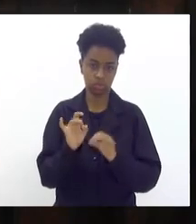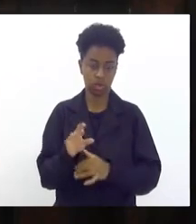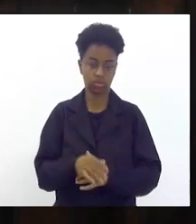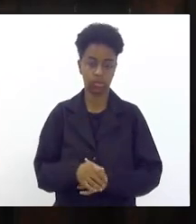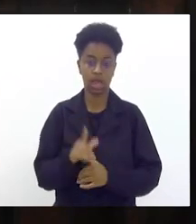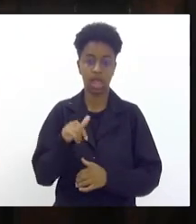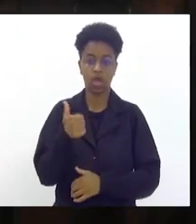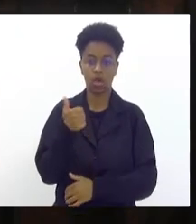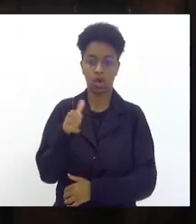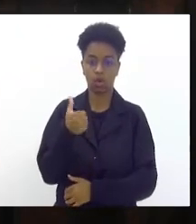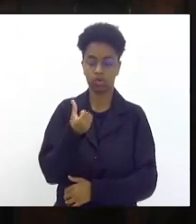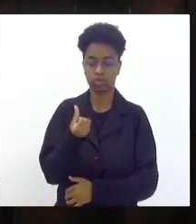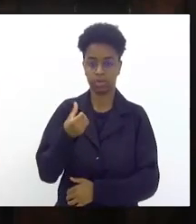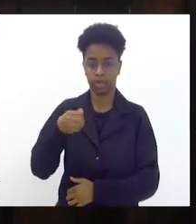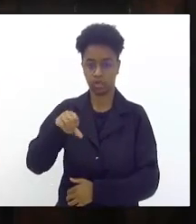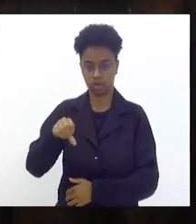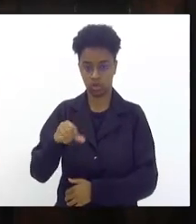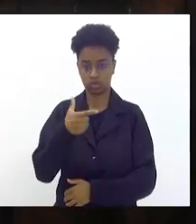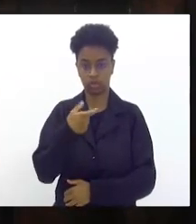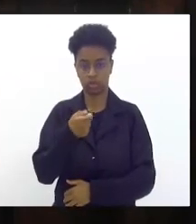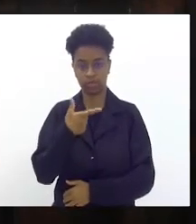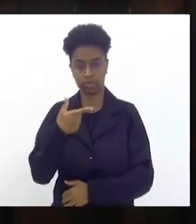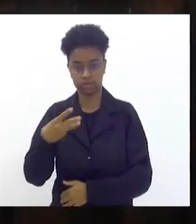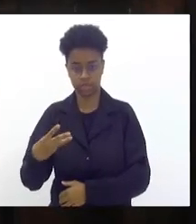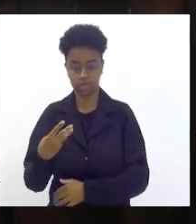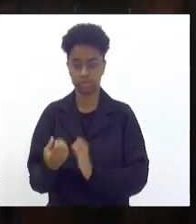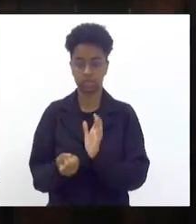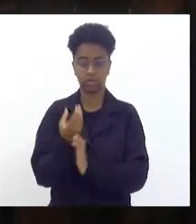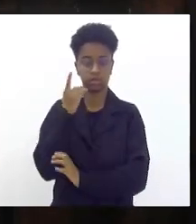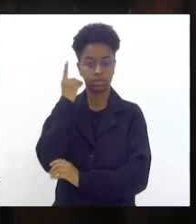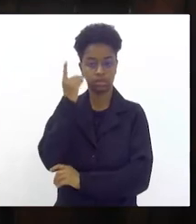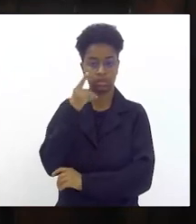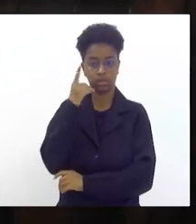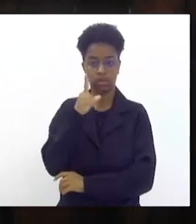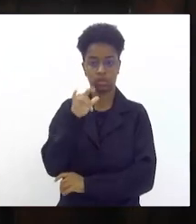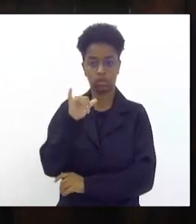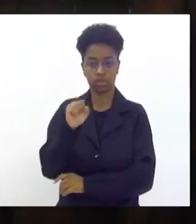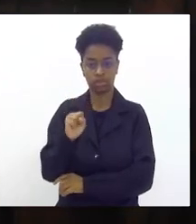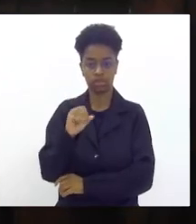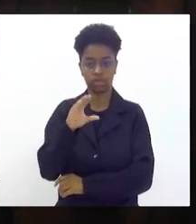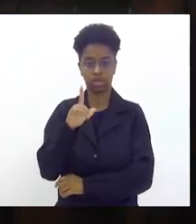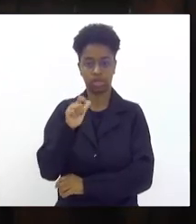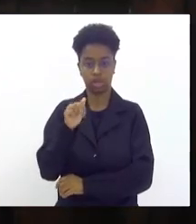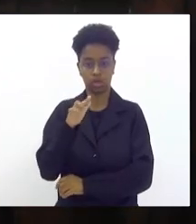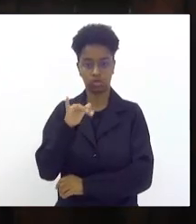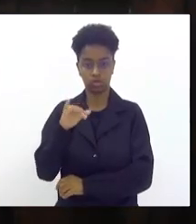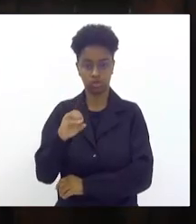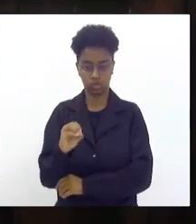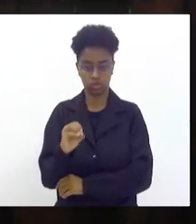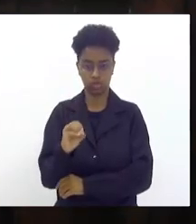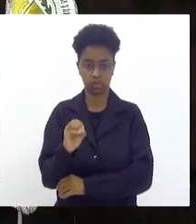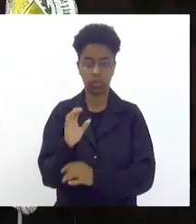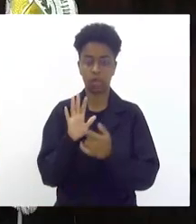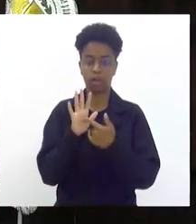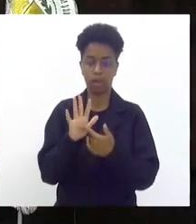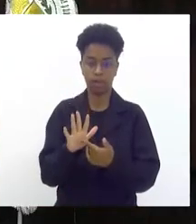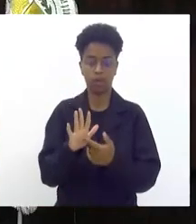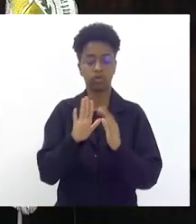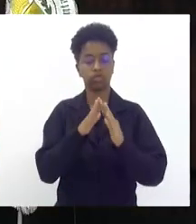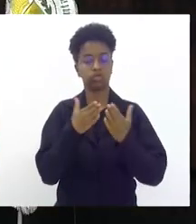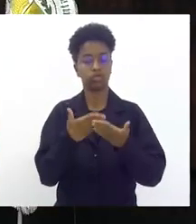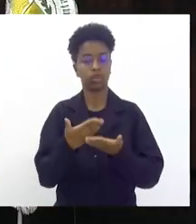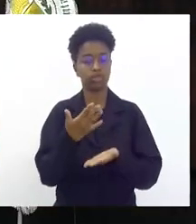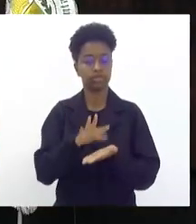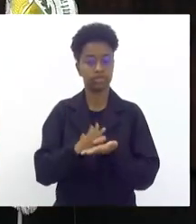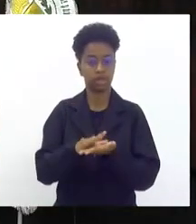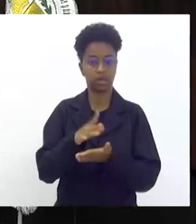1169 de 23 é um projeto de autoria do deputado Luiz Cláudio que reconhece as escolas de samba do